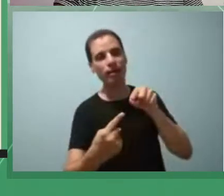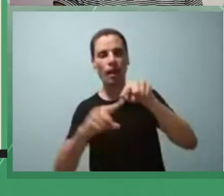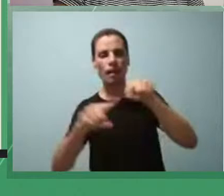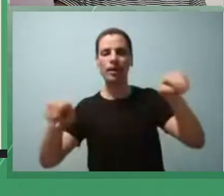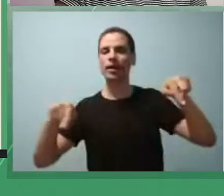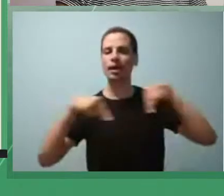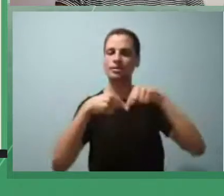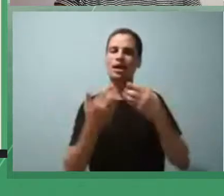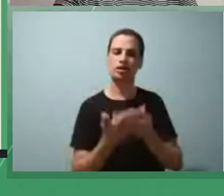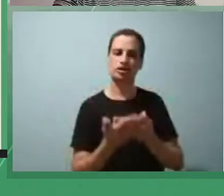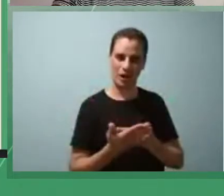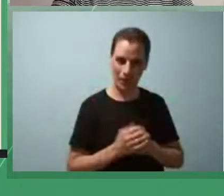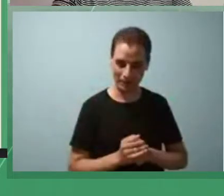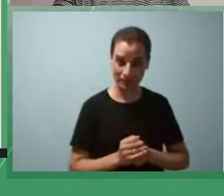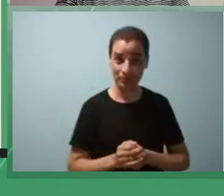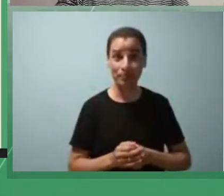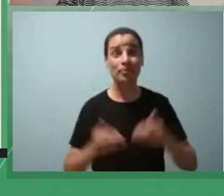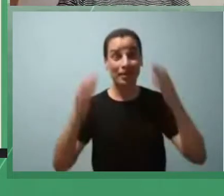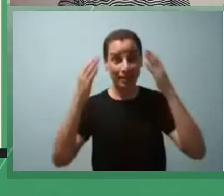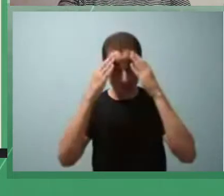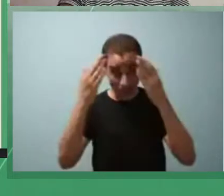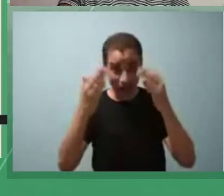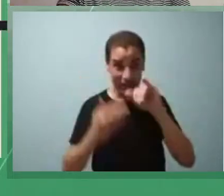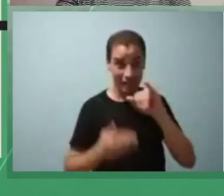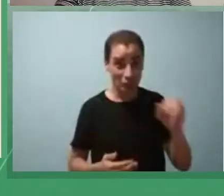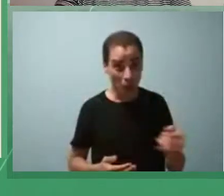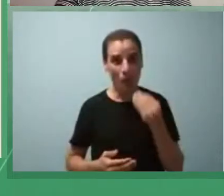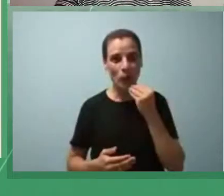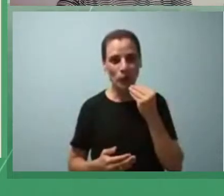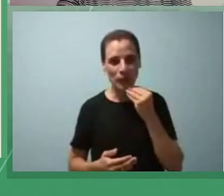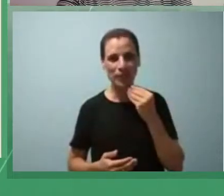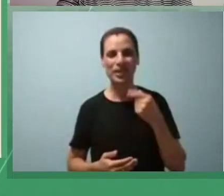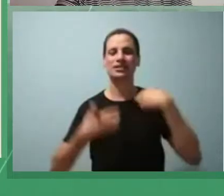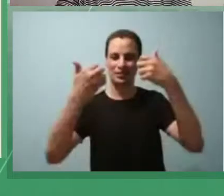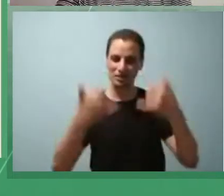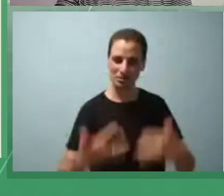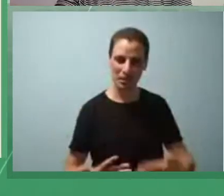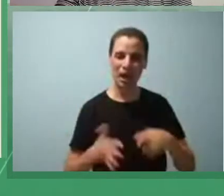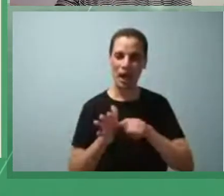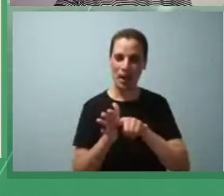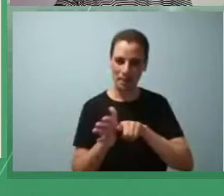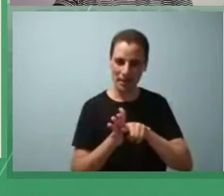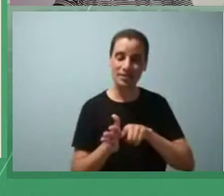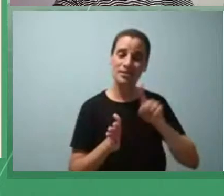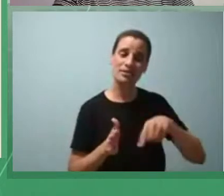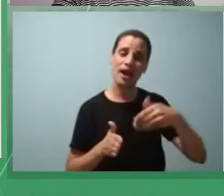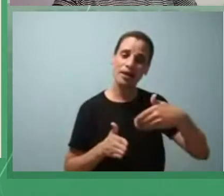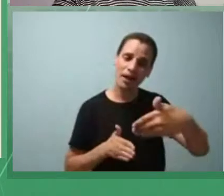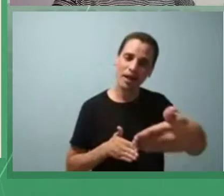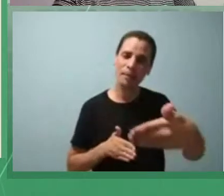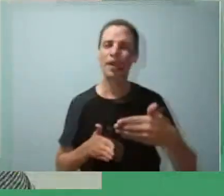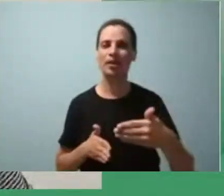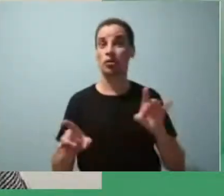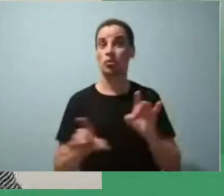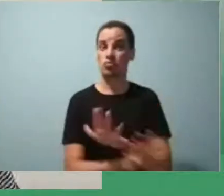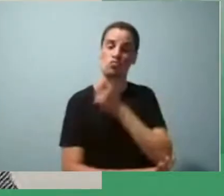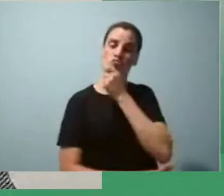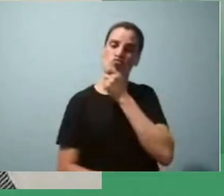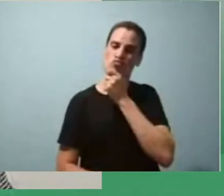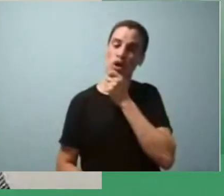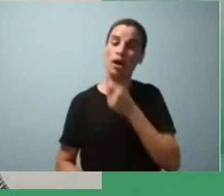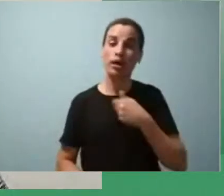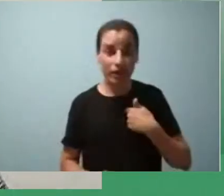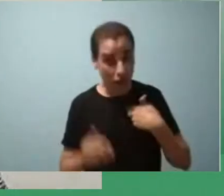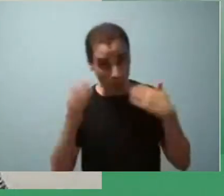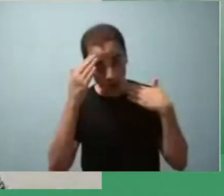bom agradeço a oportunidade de falar um pouquinho sobre minha pesquisa uma pesquisa que está em andamento e agradeço essa